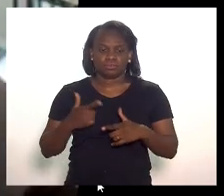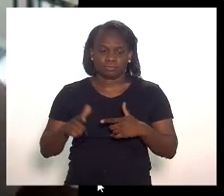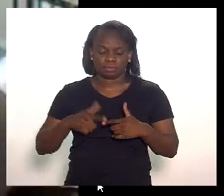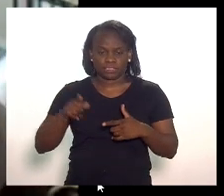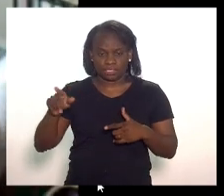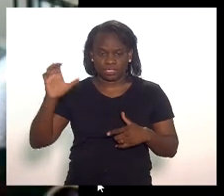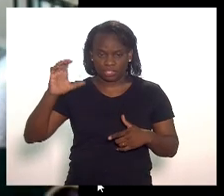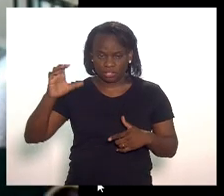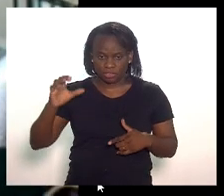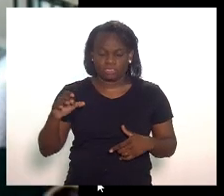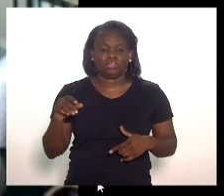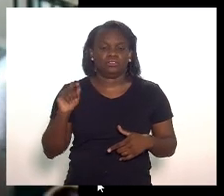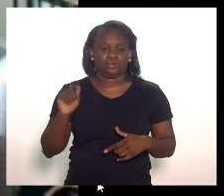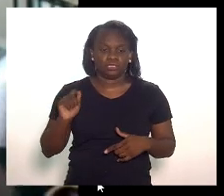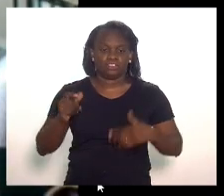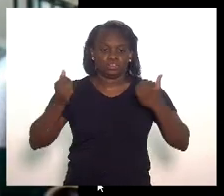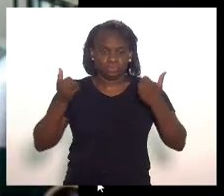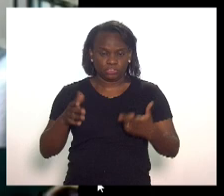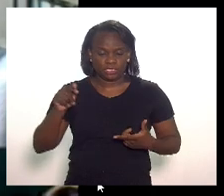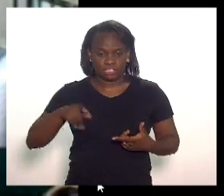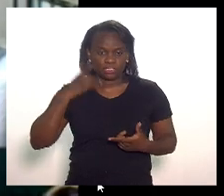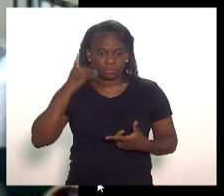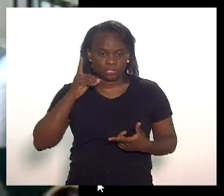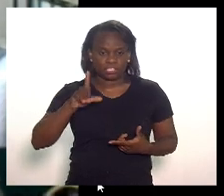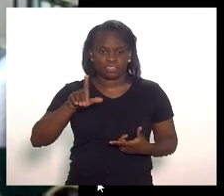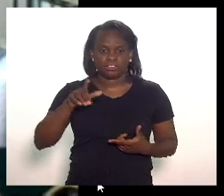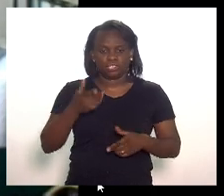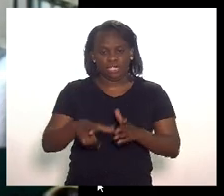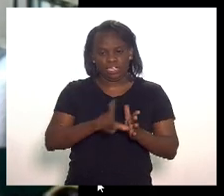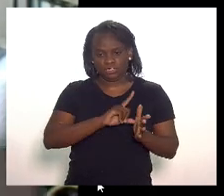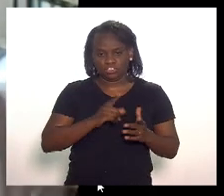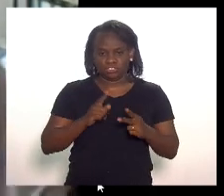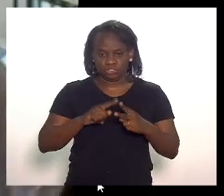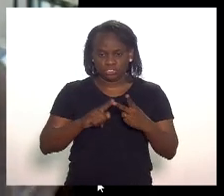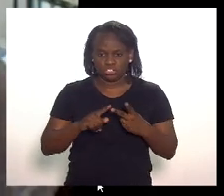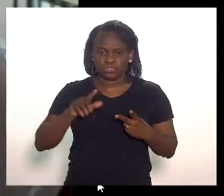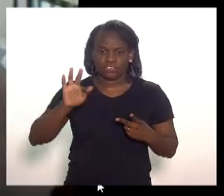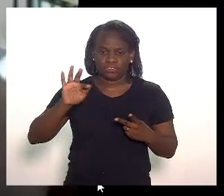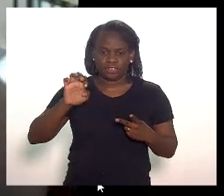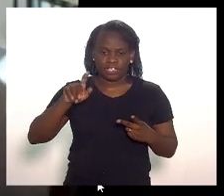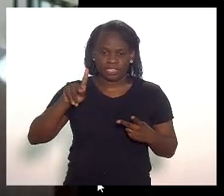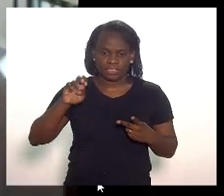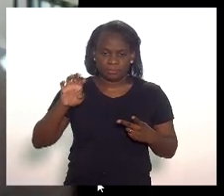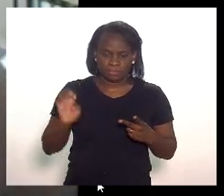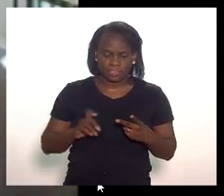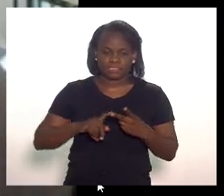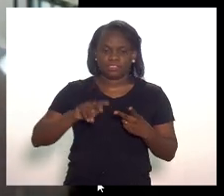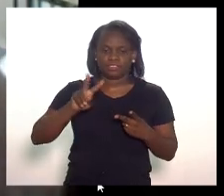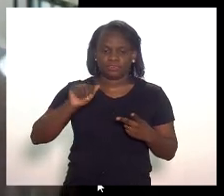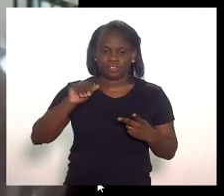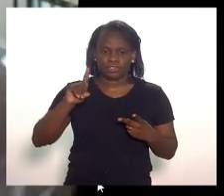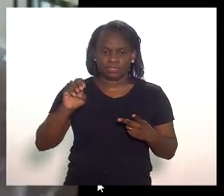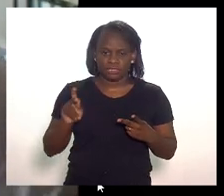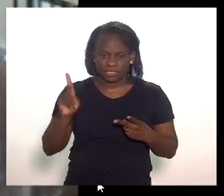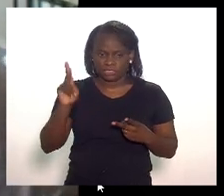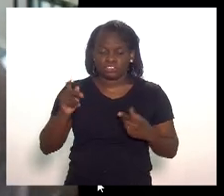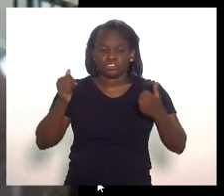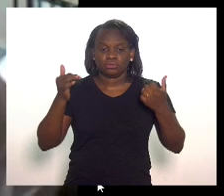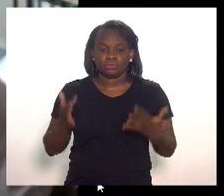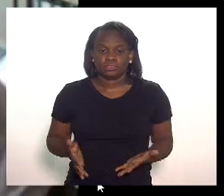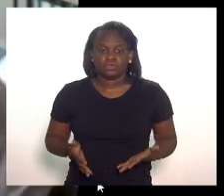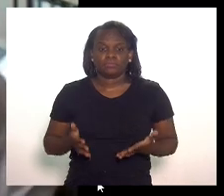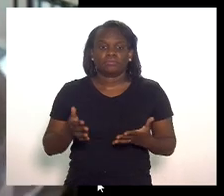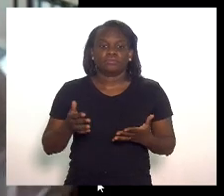Niterói que foi tratada aqui pelos deputados que me antecederam deputado Felipe Peixoto deputado Valdeck Carneiro e começo isso